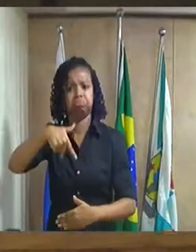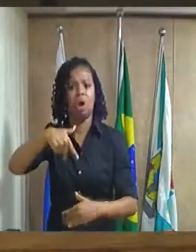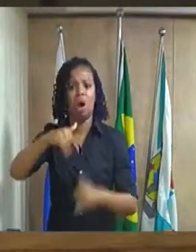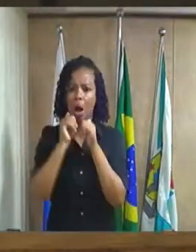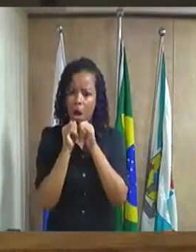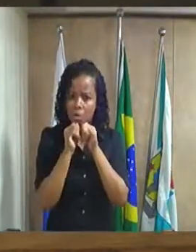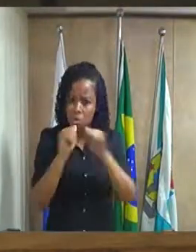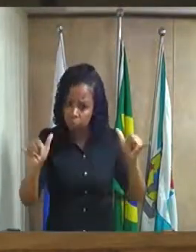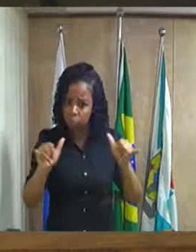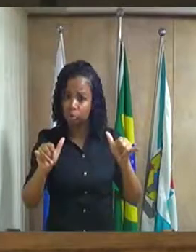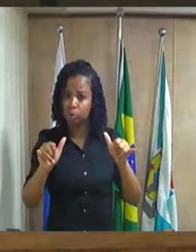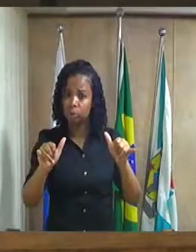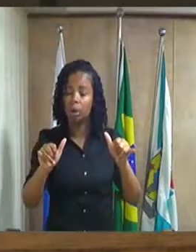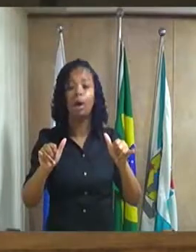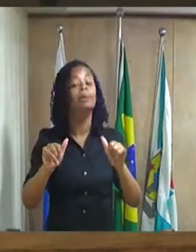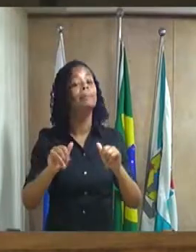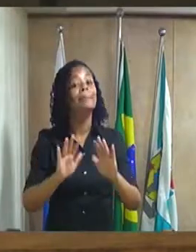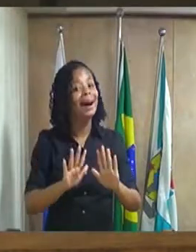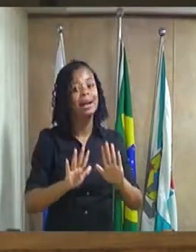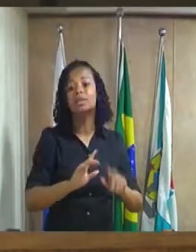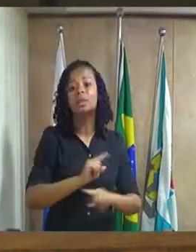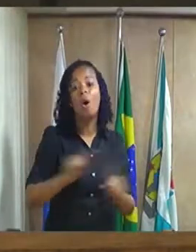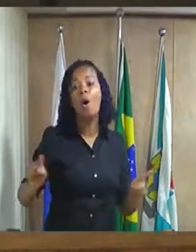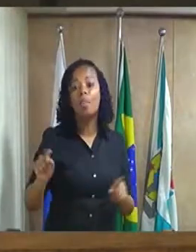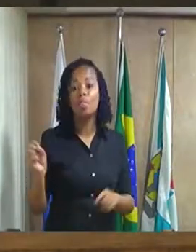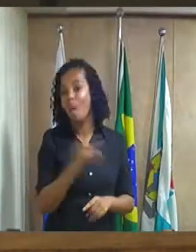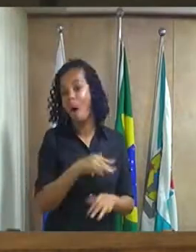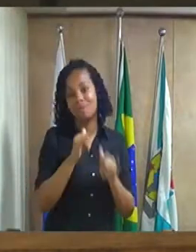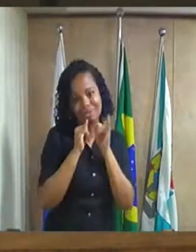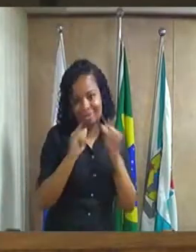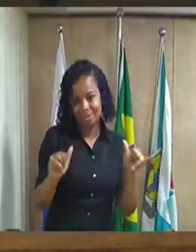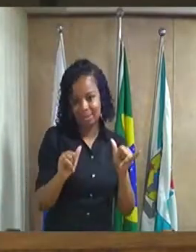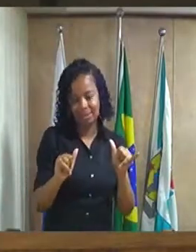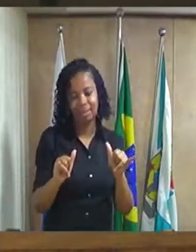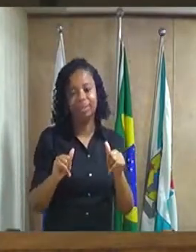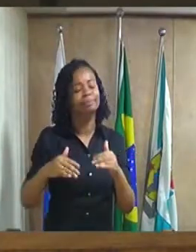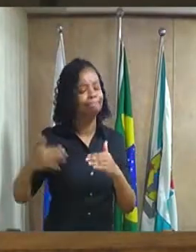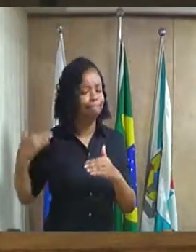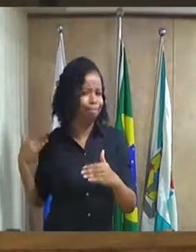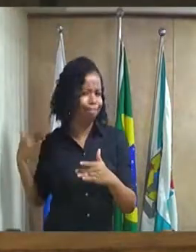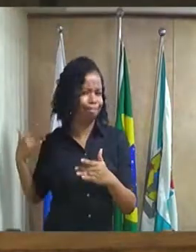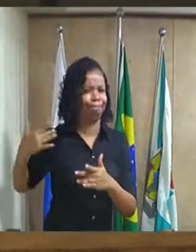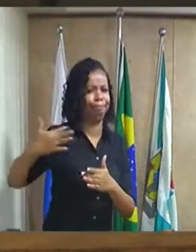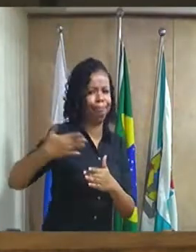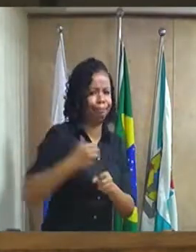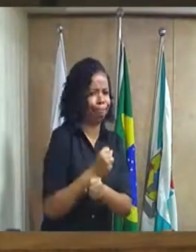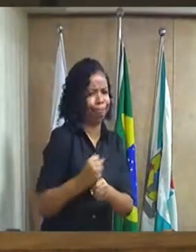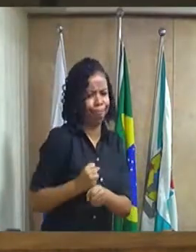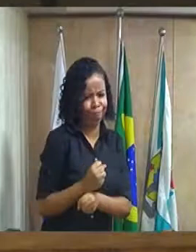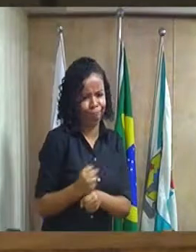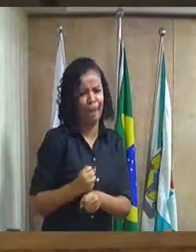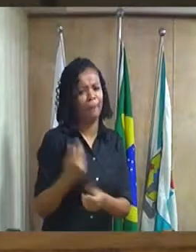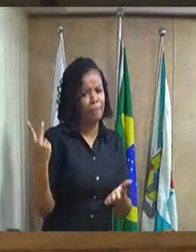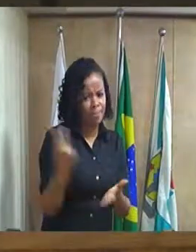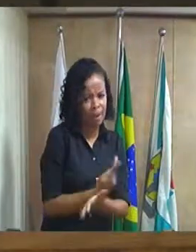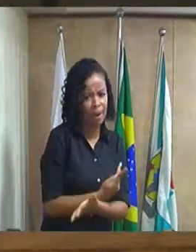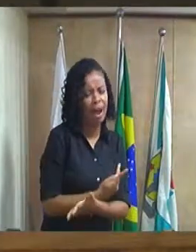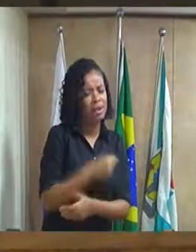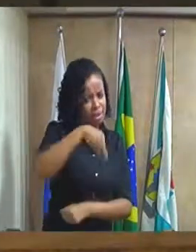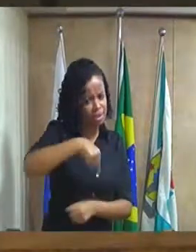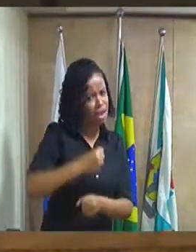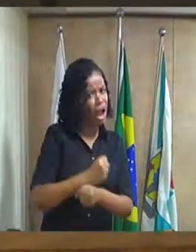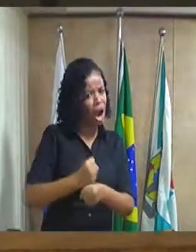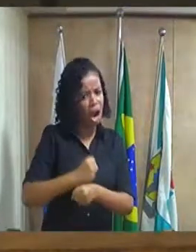esse déficit vem ocorrendo ao longo dos anos ele sabe disso não é deste ano não é do ano